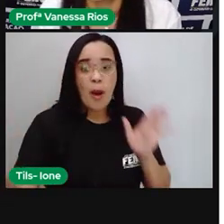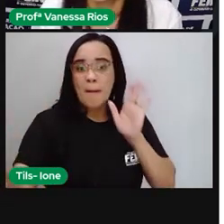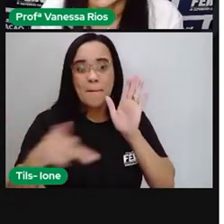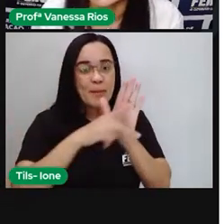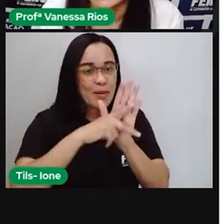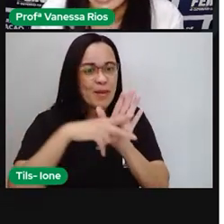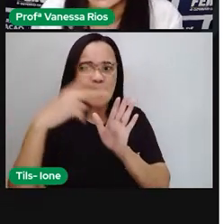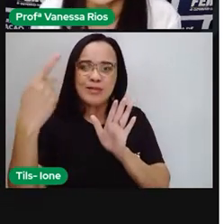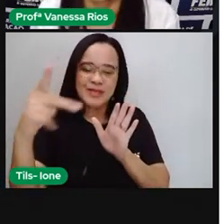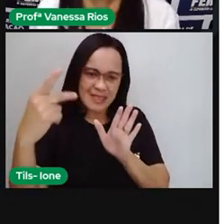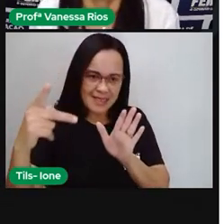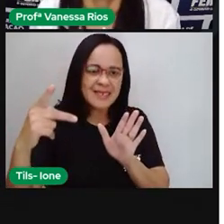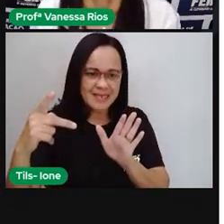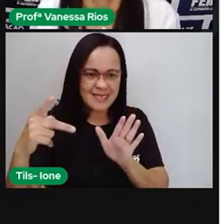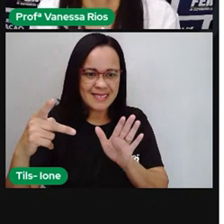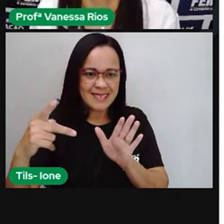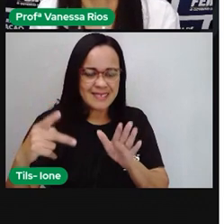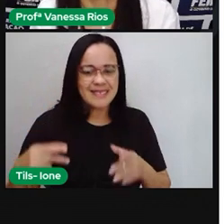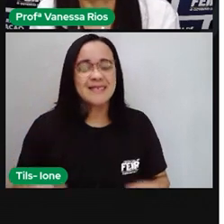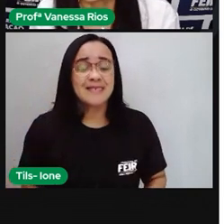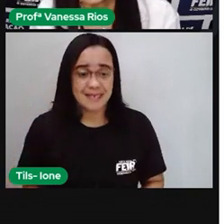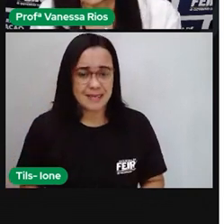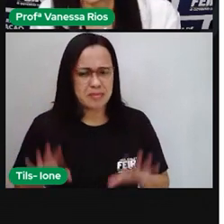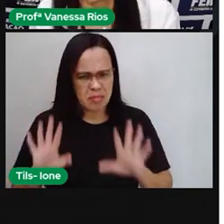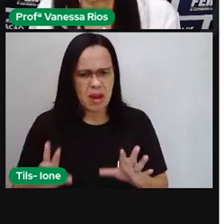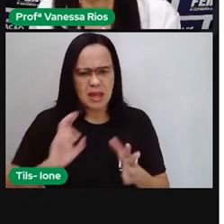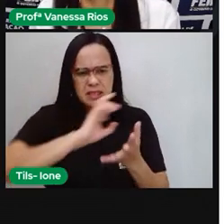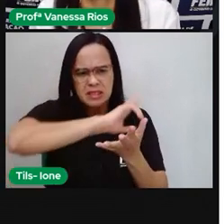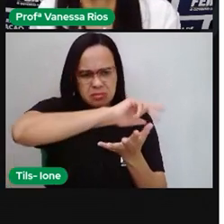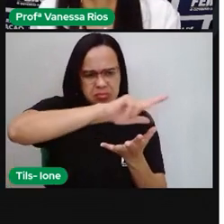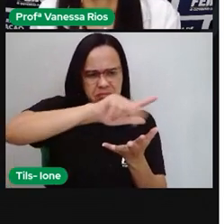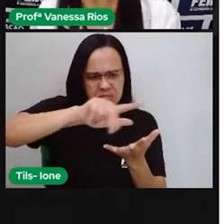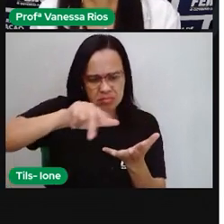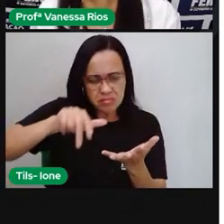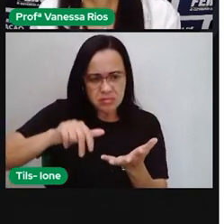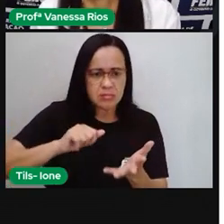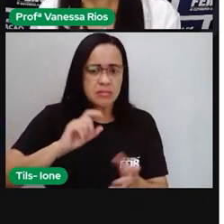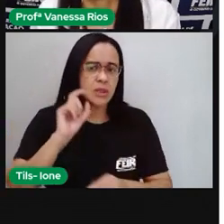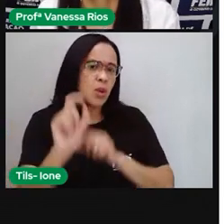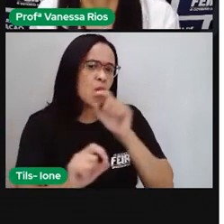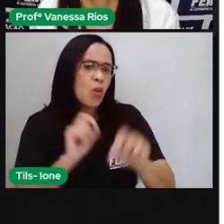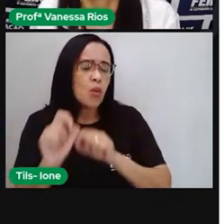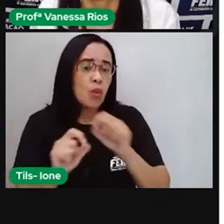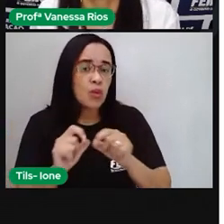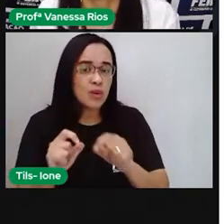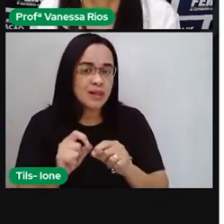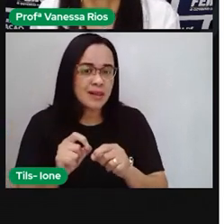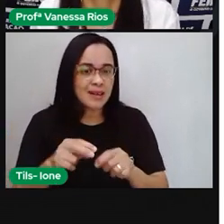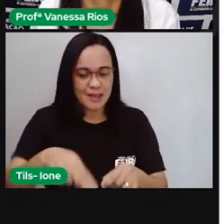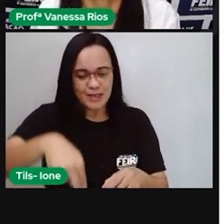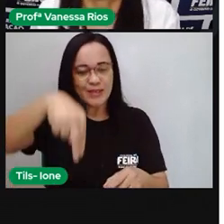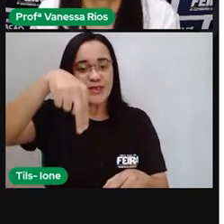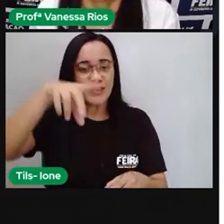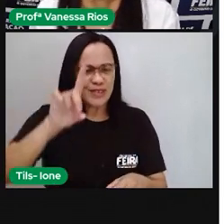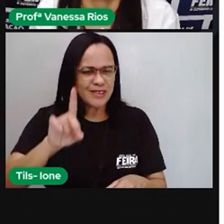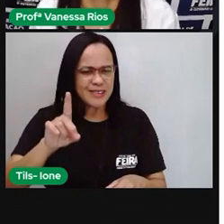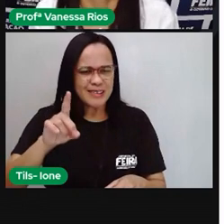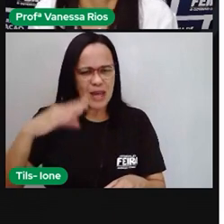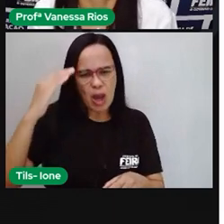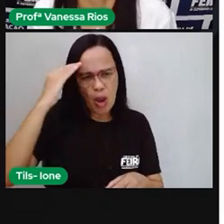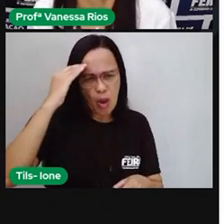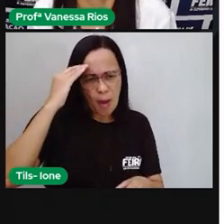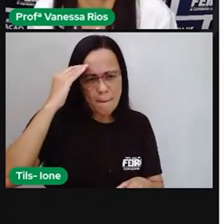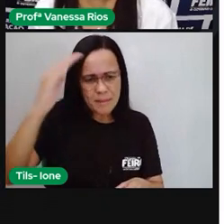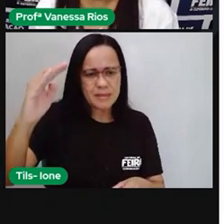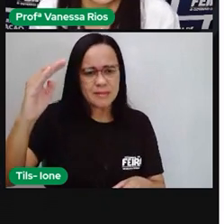particularidades, essas diferenças, elas só fazem com que o nordeste tenha aí uma das culturas mais